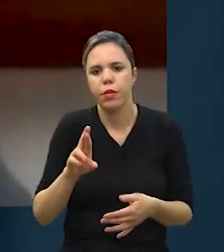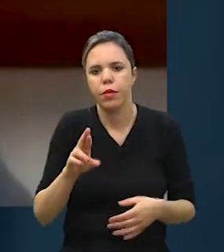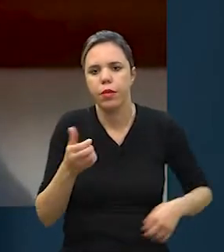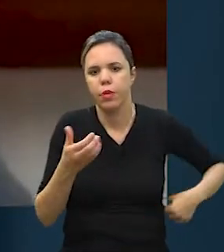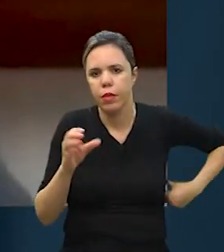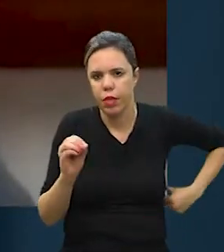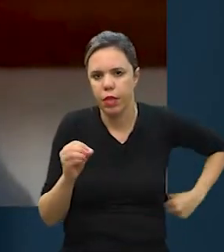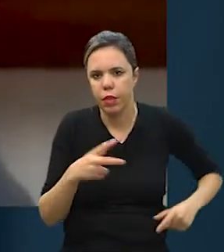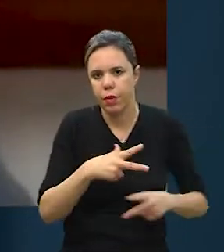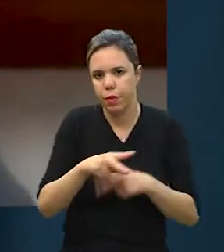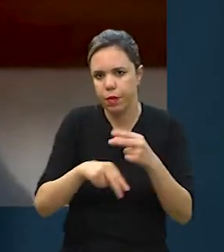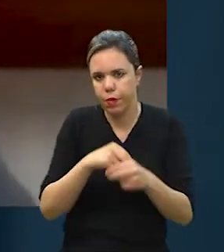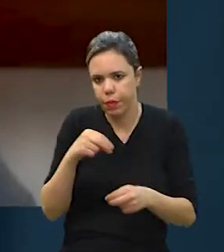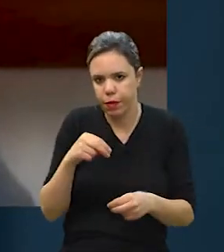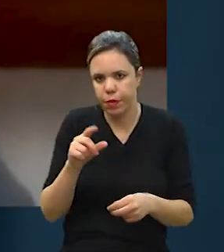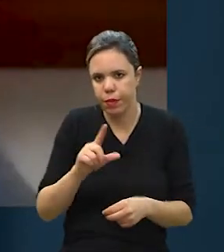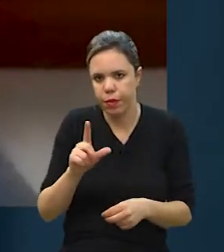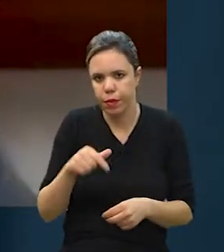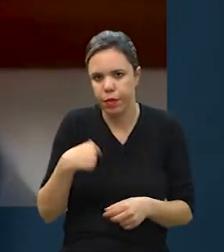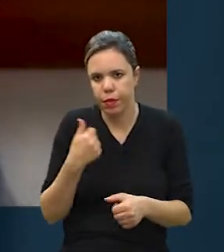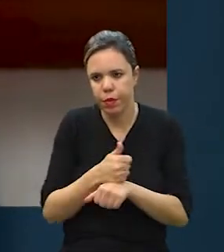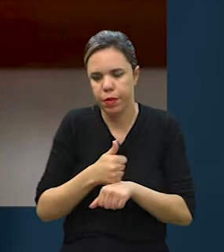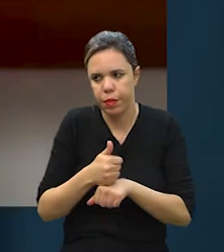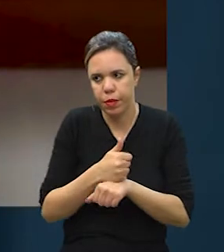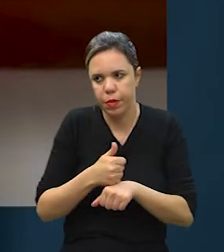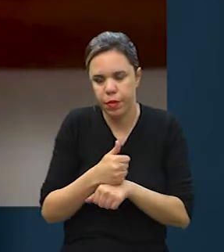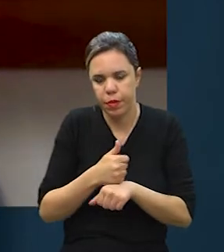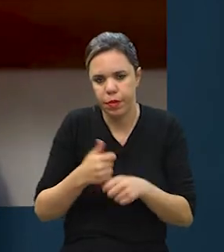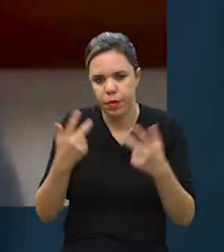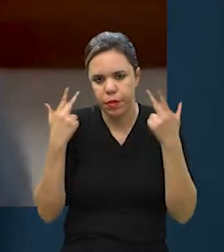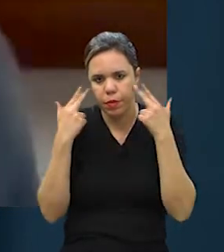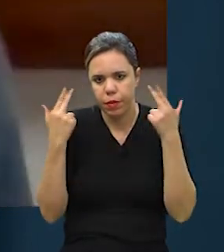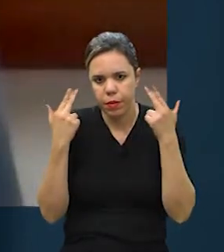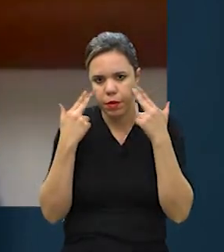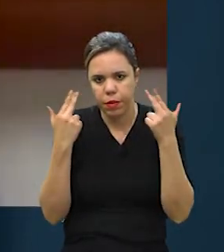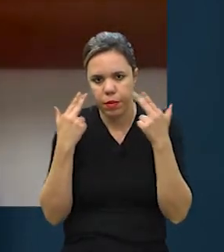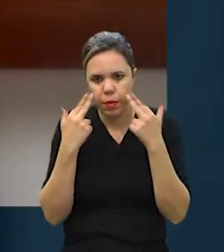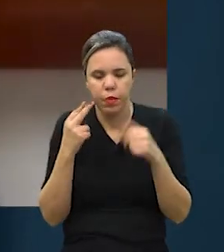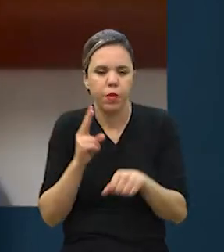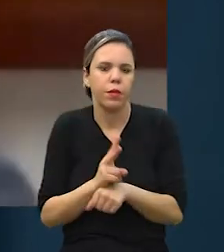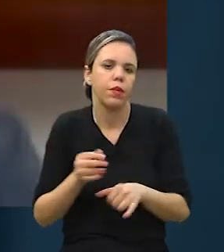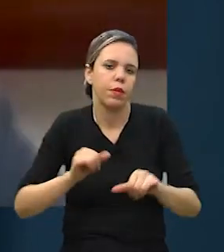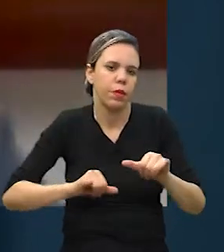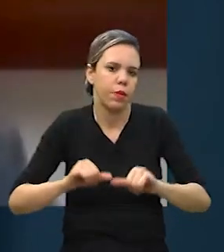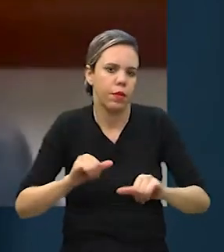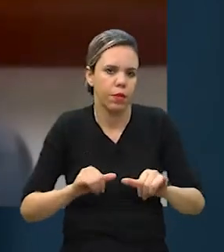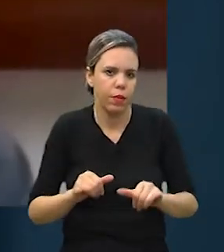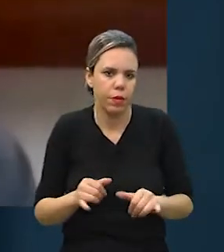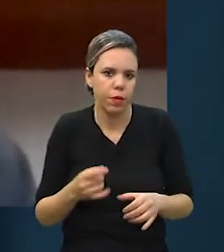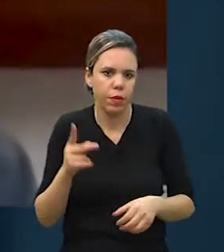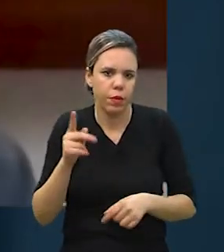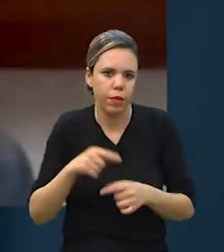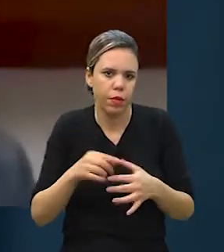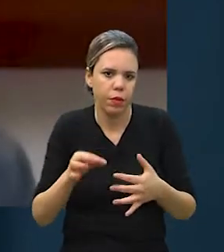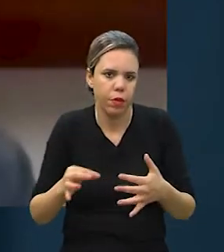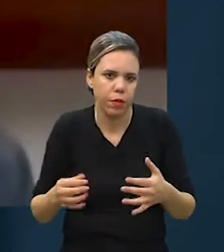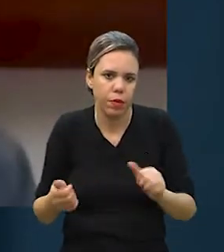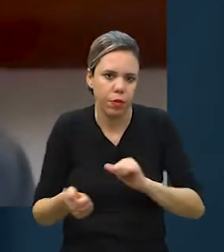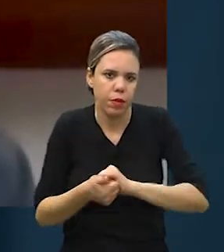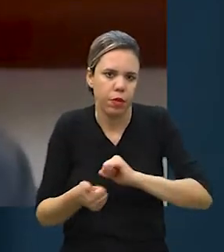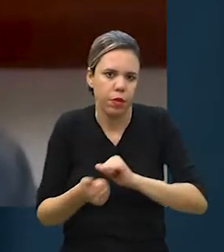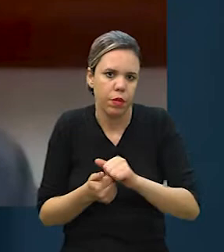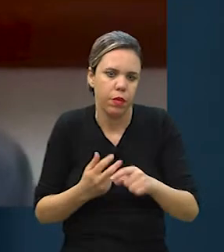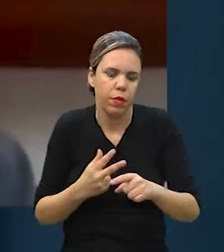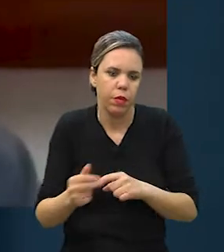prêmio e superprêmio, que é, literalmente, o nosso segmento, que é o superprêmio natural, uma ração sem conservante, uma ração com ingredientes